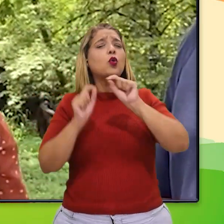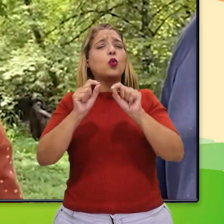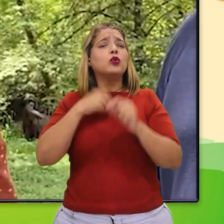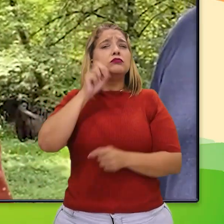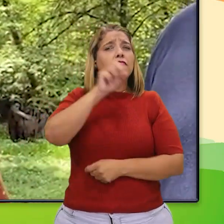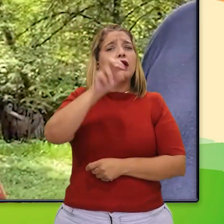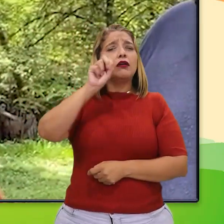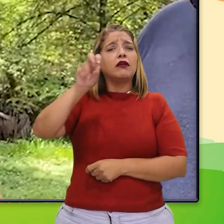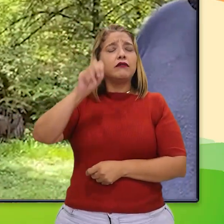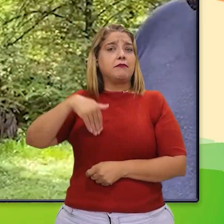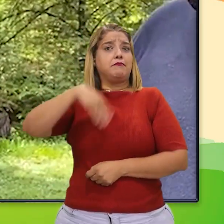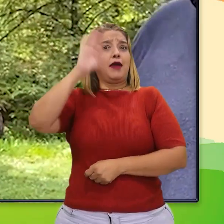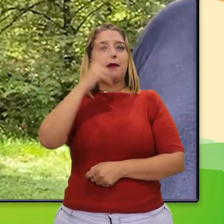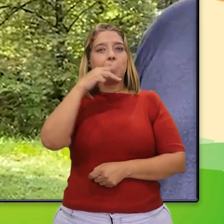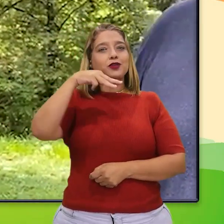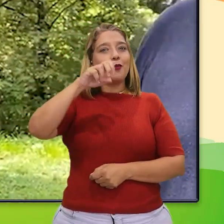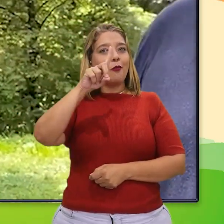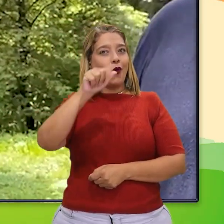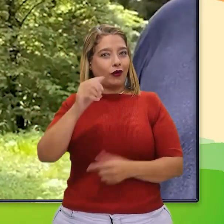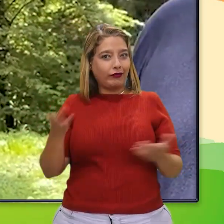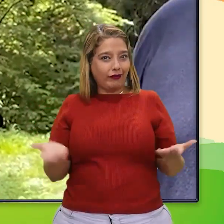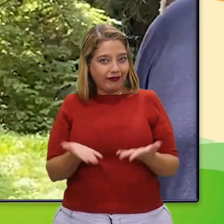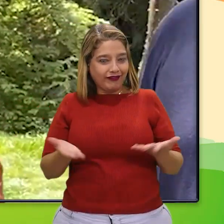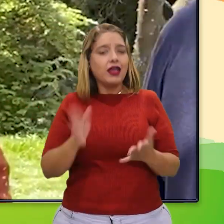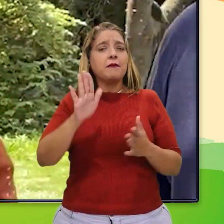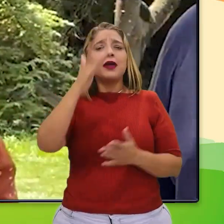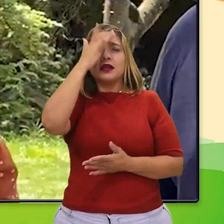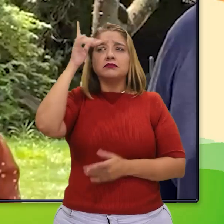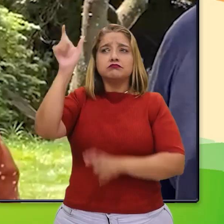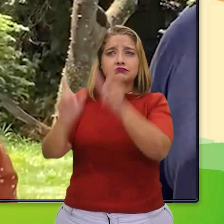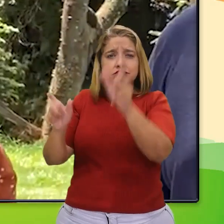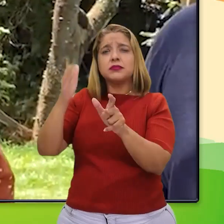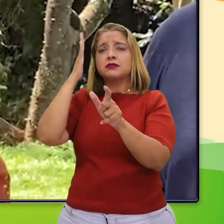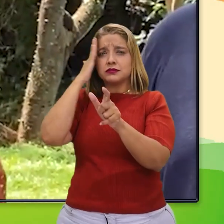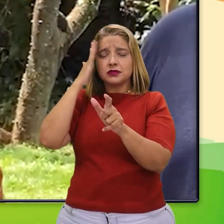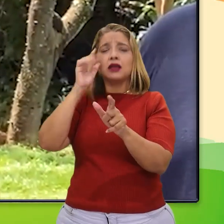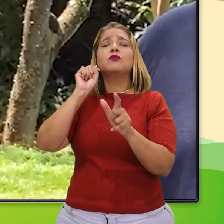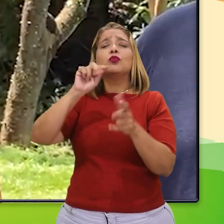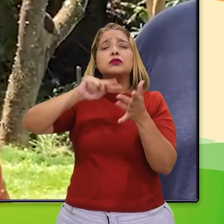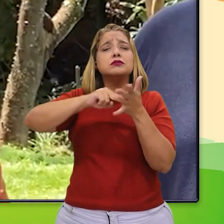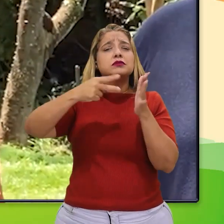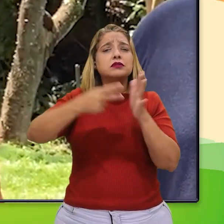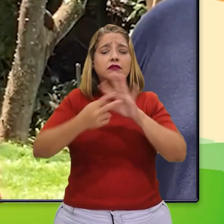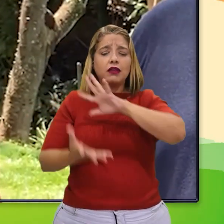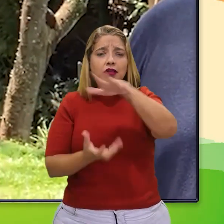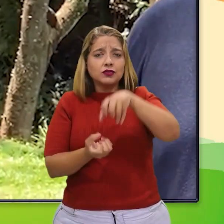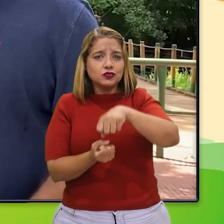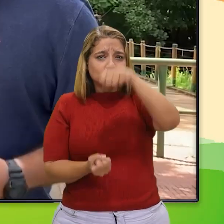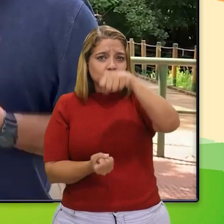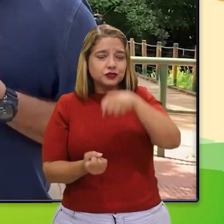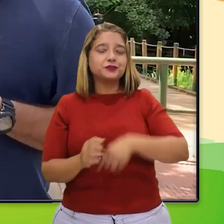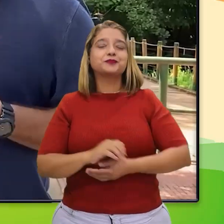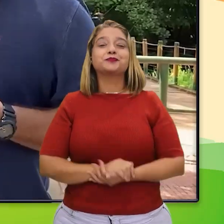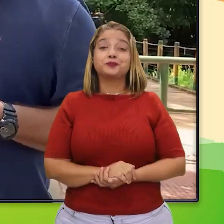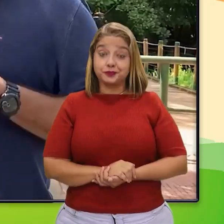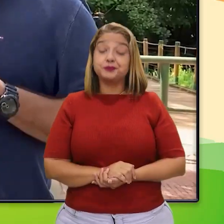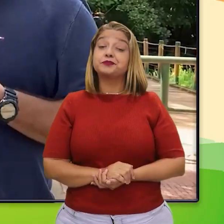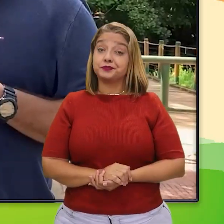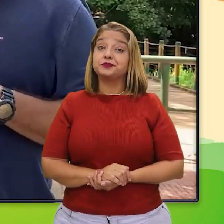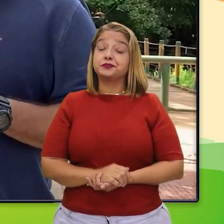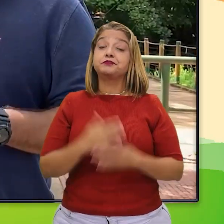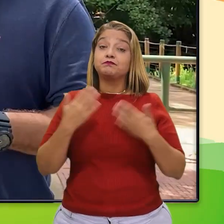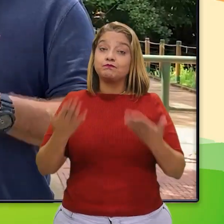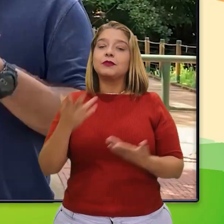palavra hoje, está na moda, mas será que o pessoal sabe o que vem a ser a sustentabilidade? Então, Tete, é